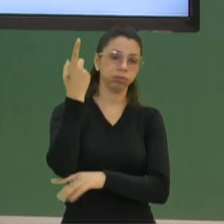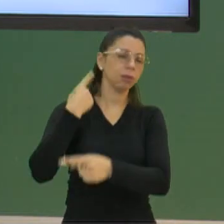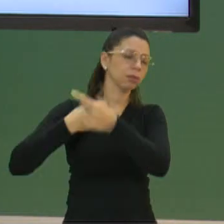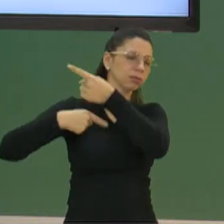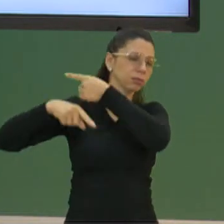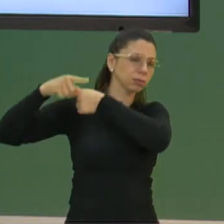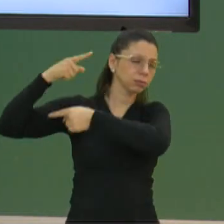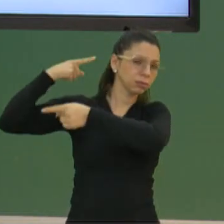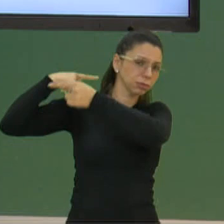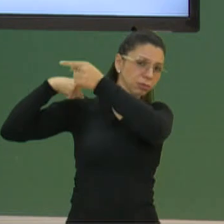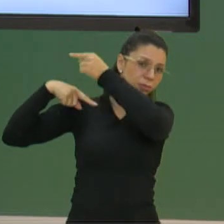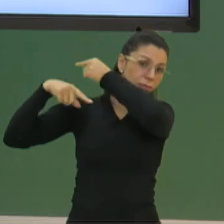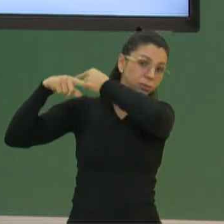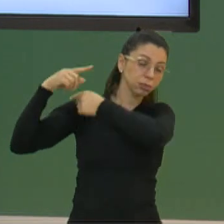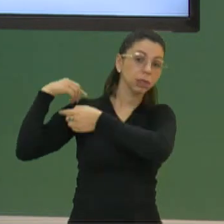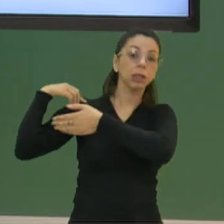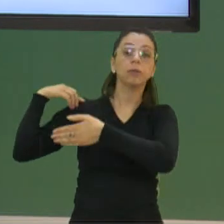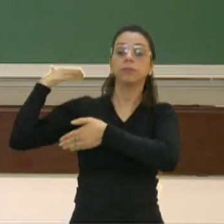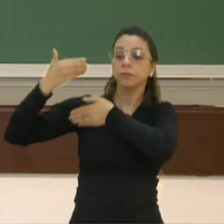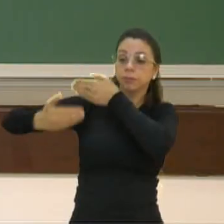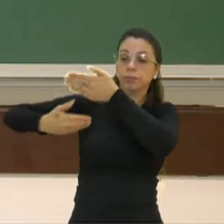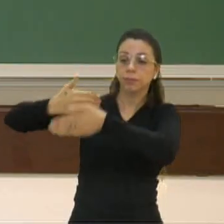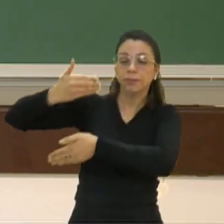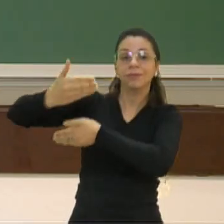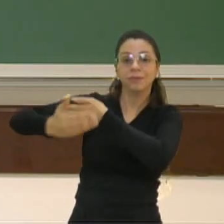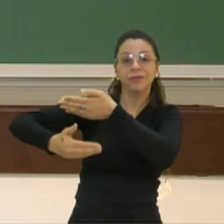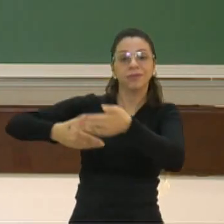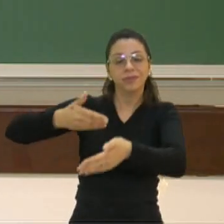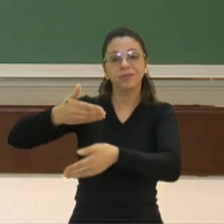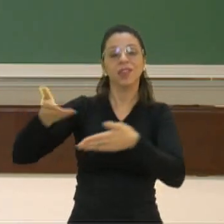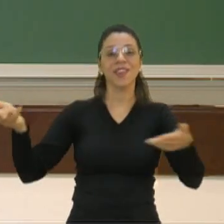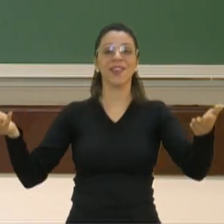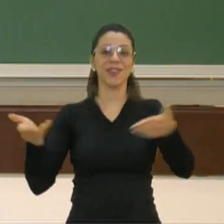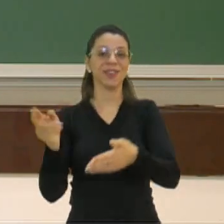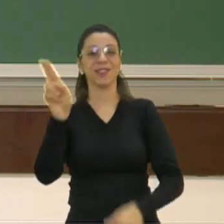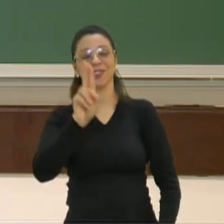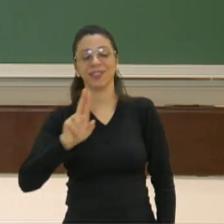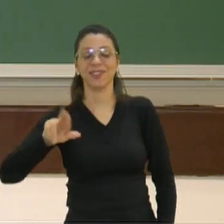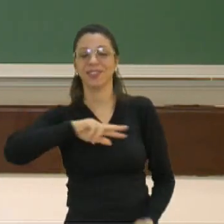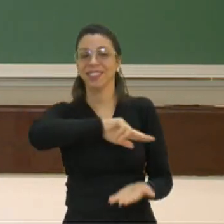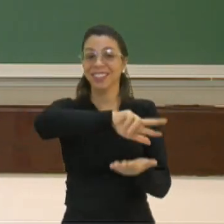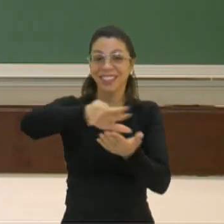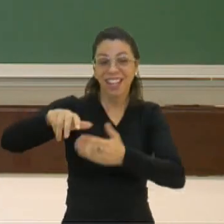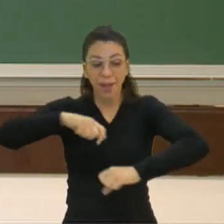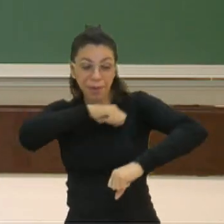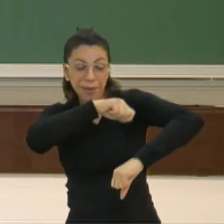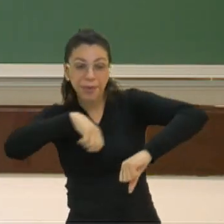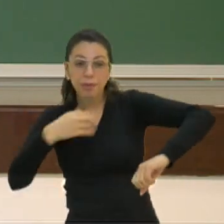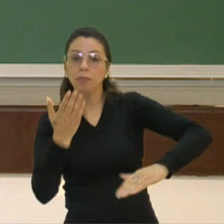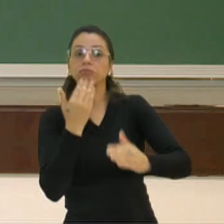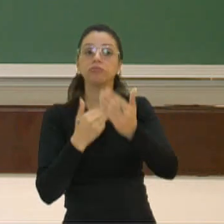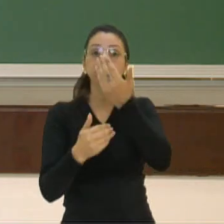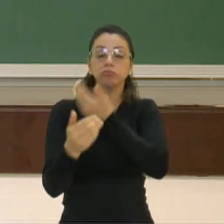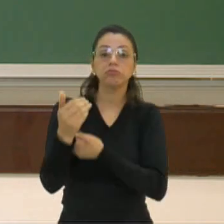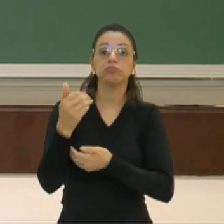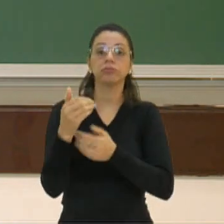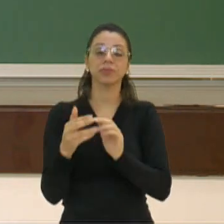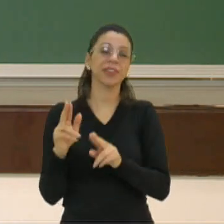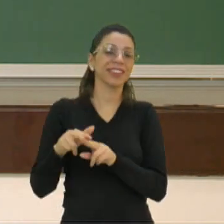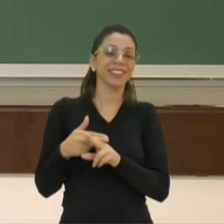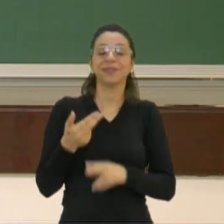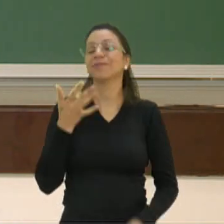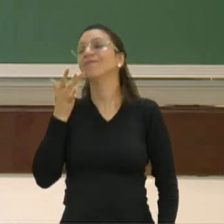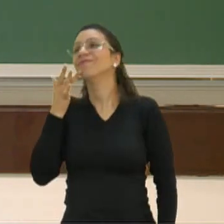tempo, que foi sendo aprimorada e que hoje é utilizada em muitas receitas. E que tem um alimento que a gente consome que é muito